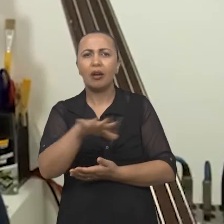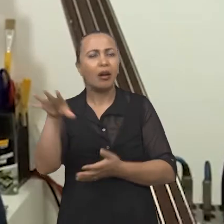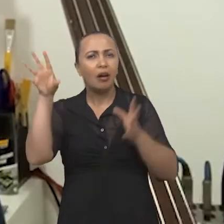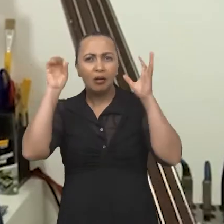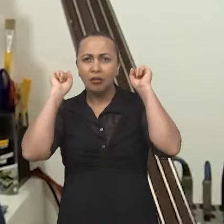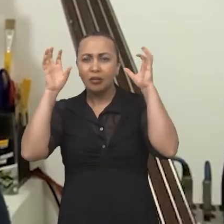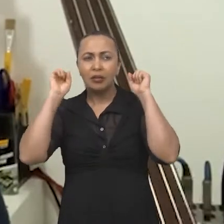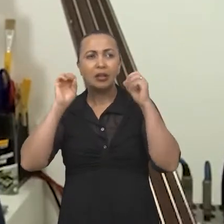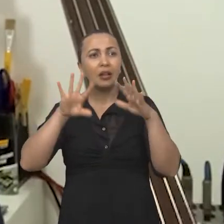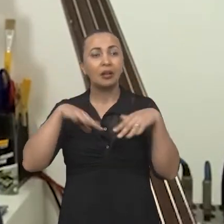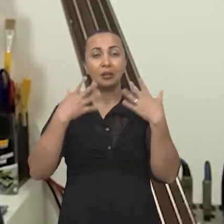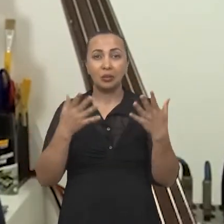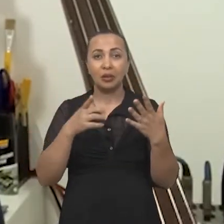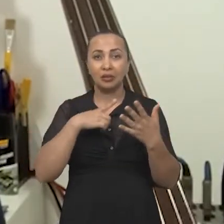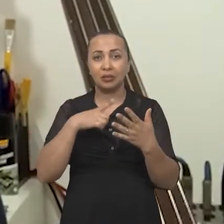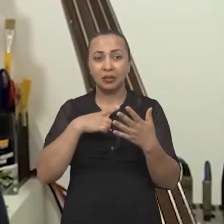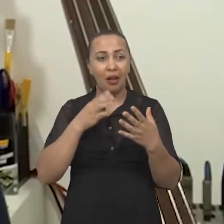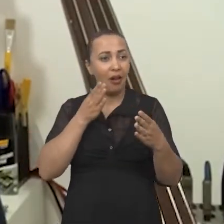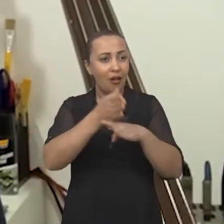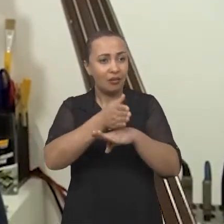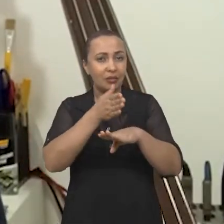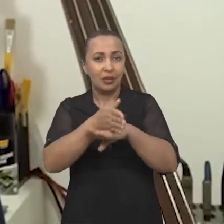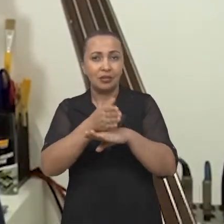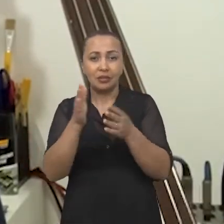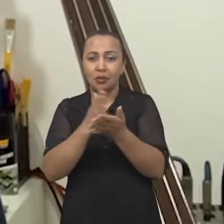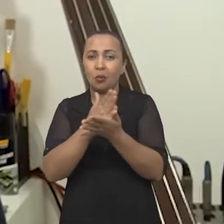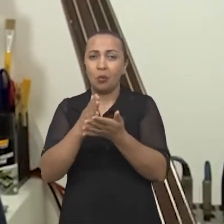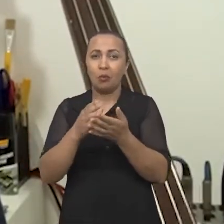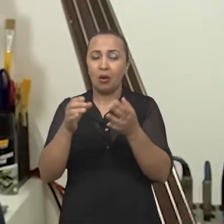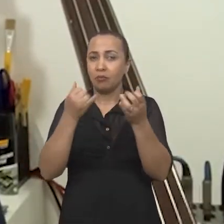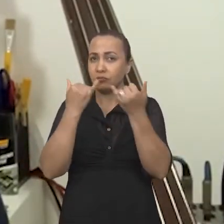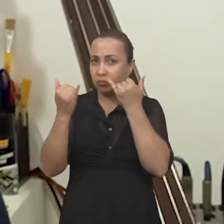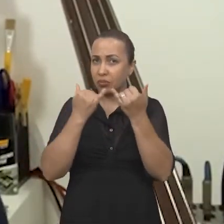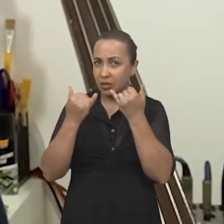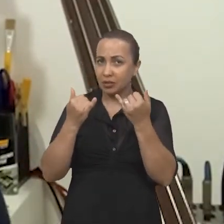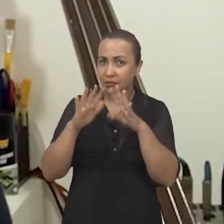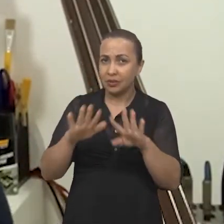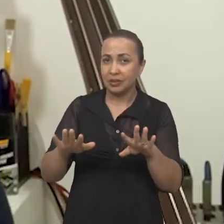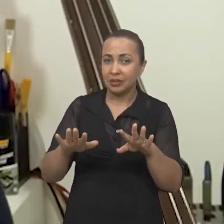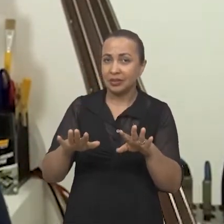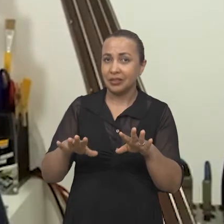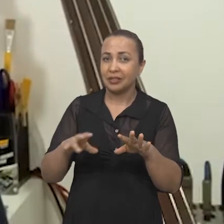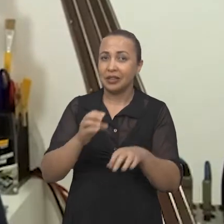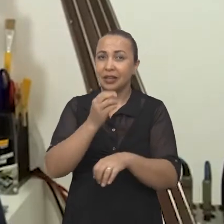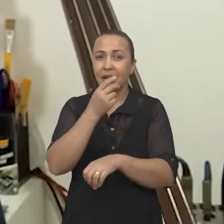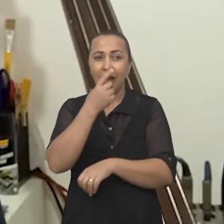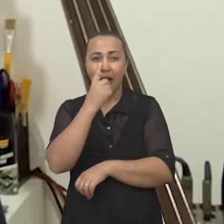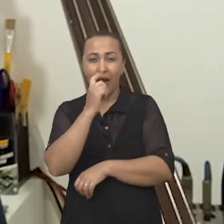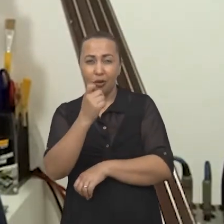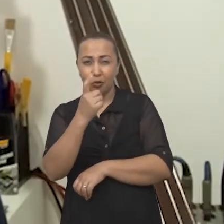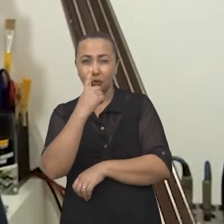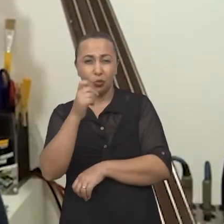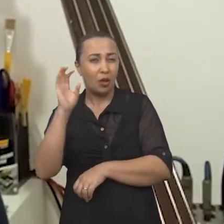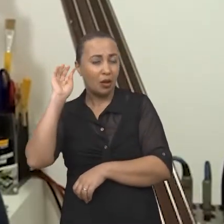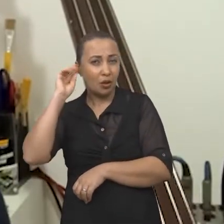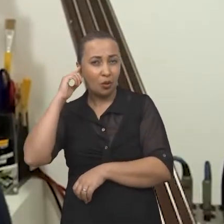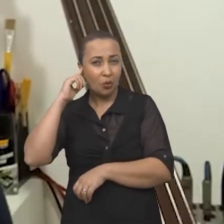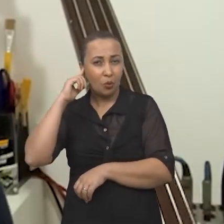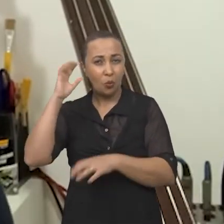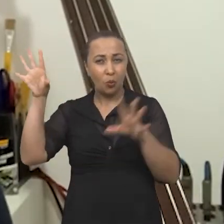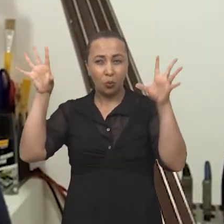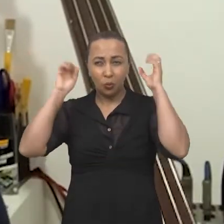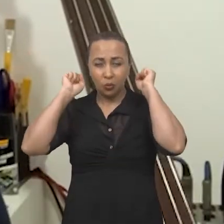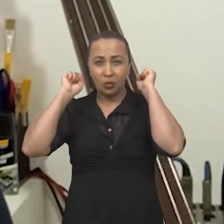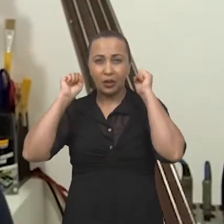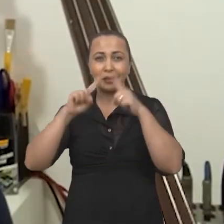quando elas têm acesso a algum tipo de informação desse tipo, de que a poluição sonora causa surdez irreversível,